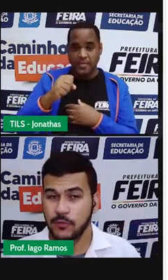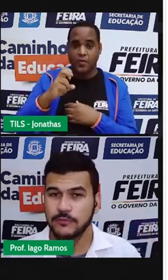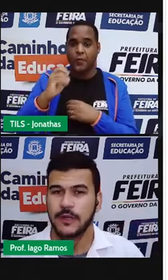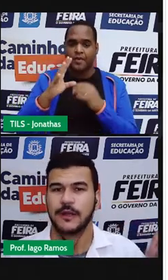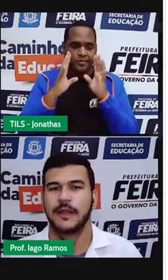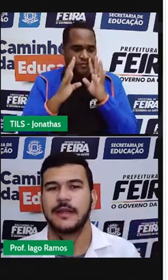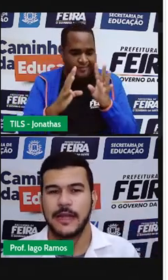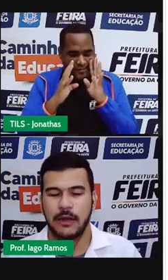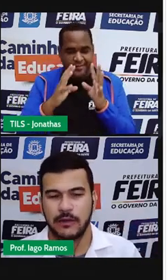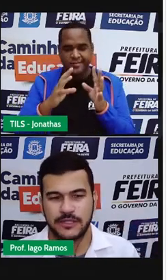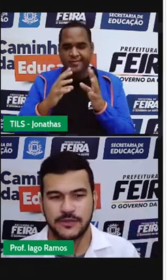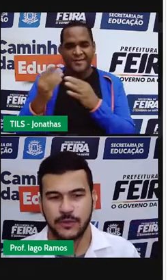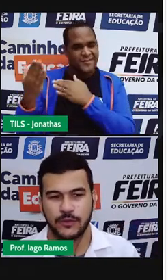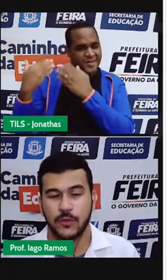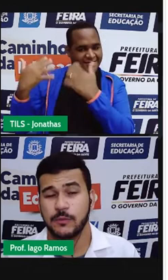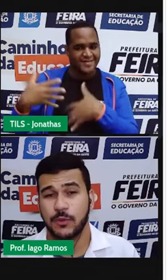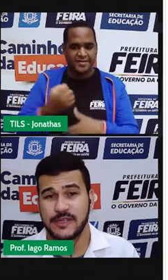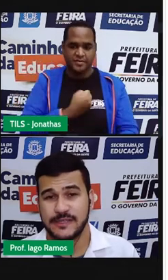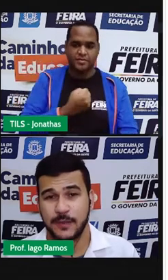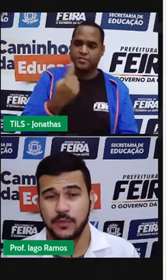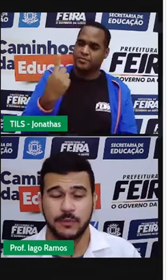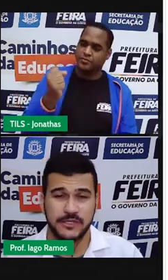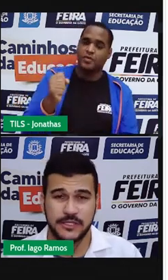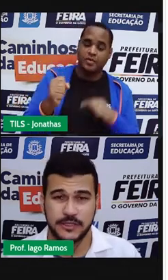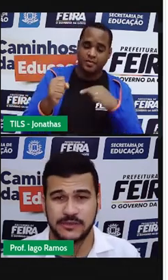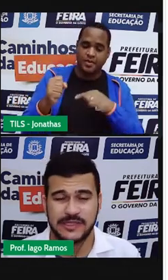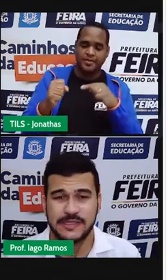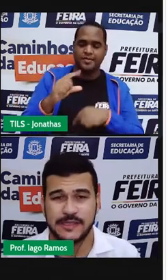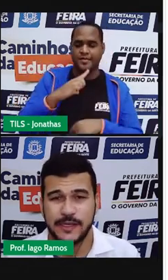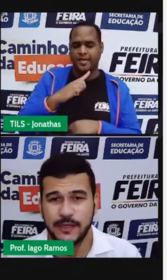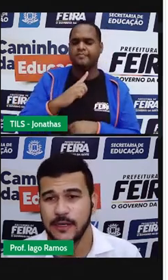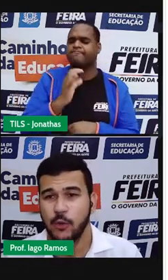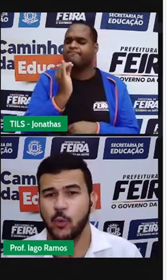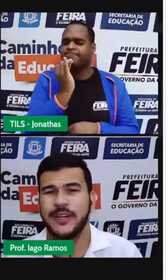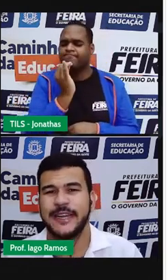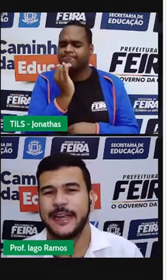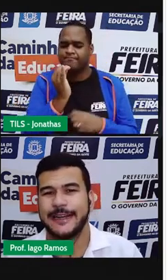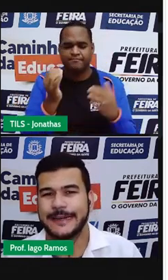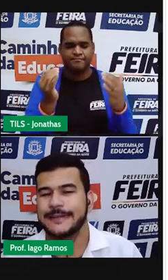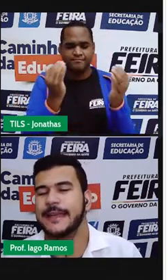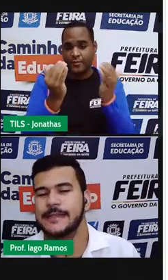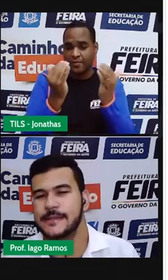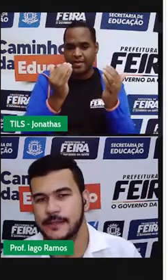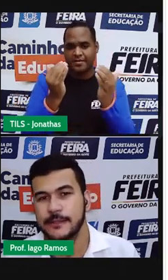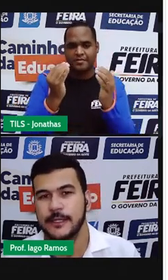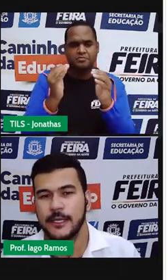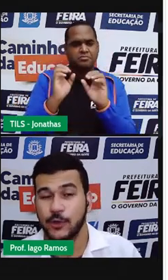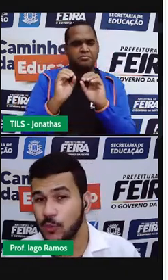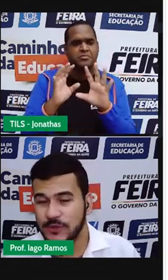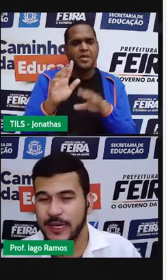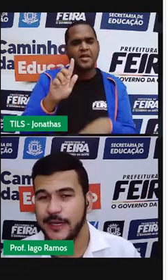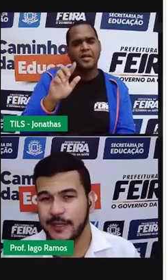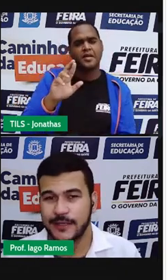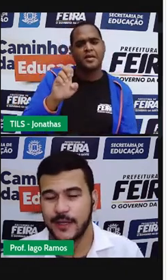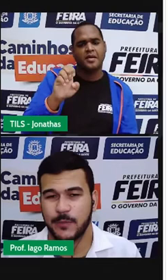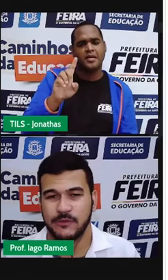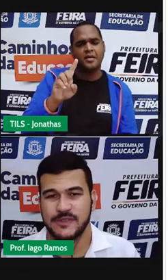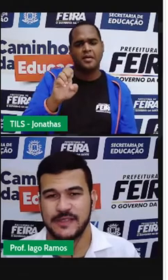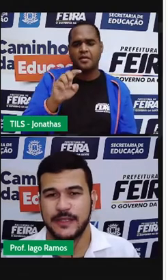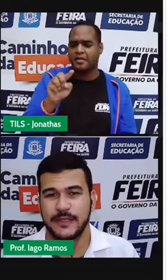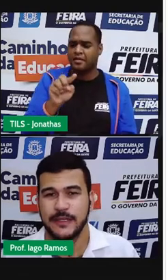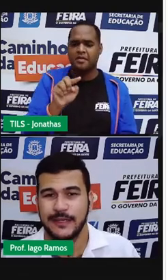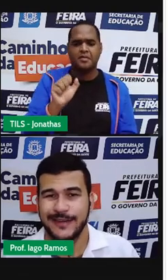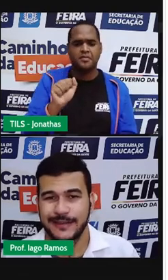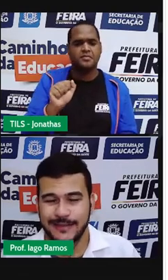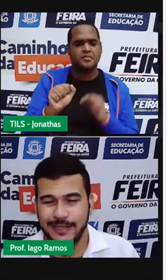e viu lá na aula 18. Como, por exemplo, para a gente não esquecer, o que é grandeza. E como está aí na tela para